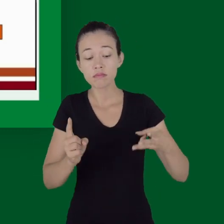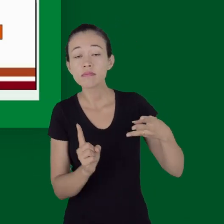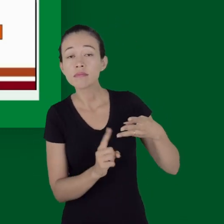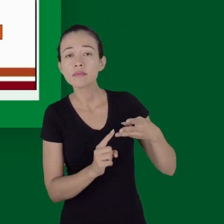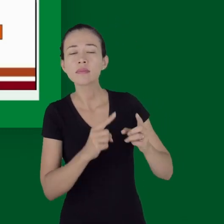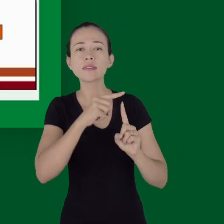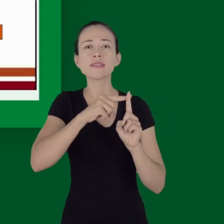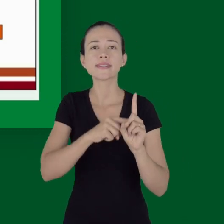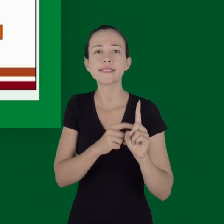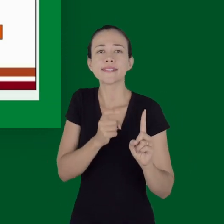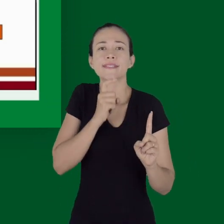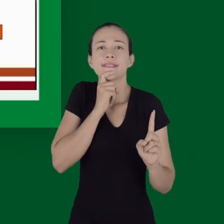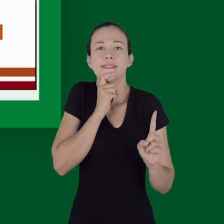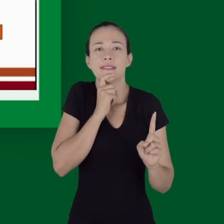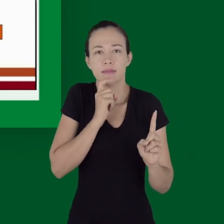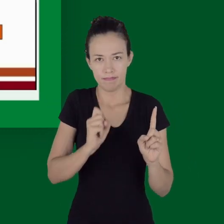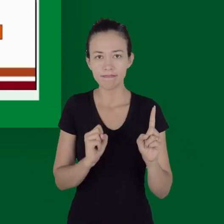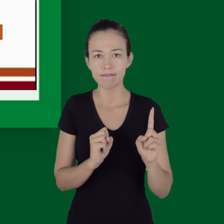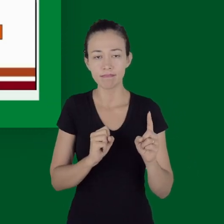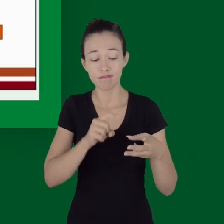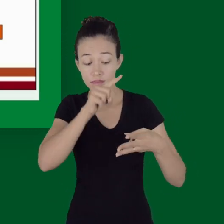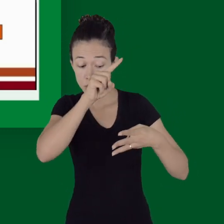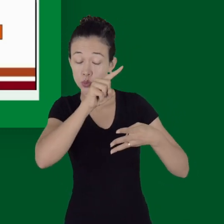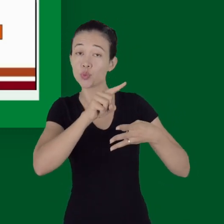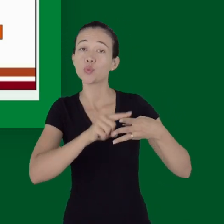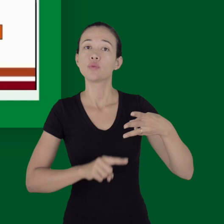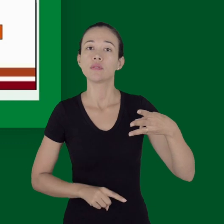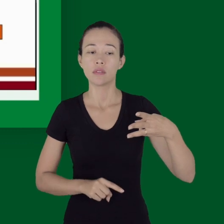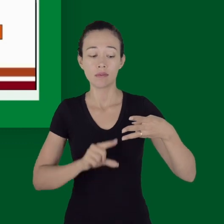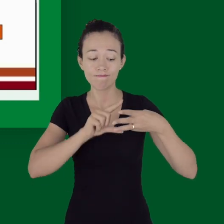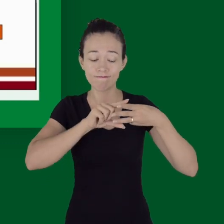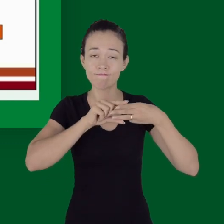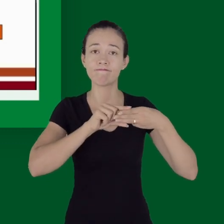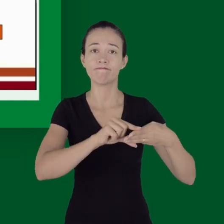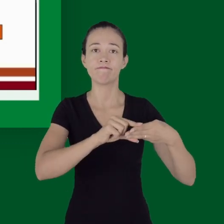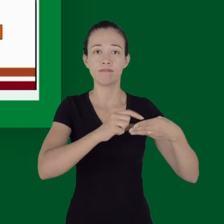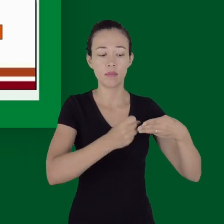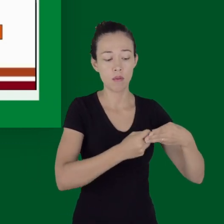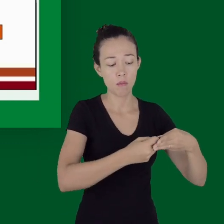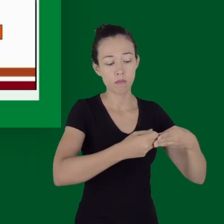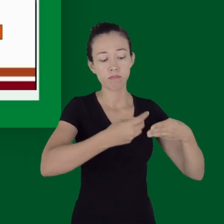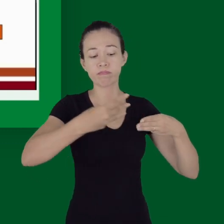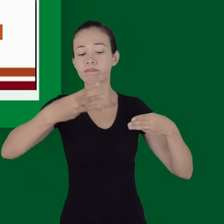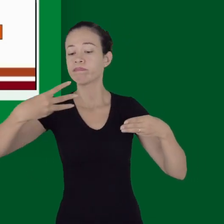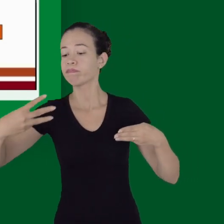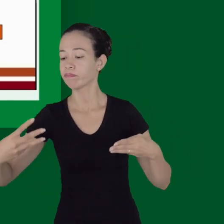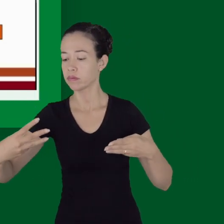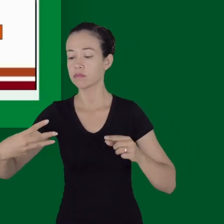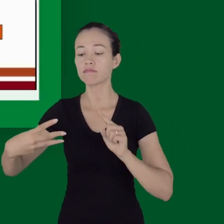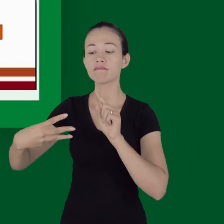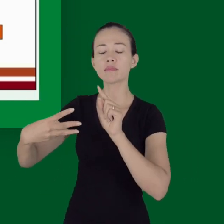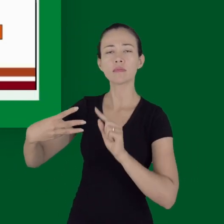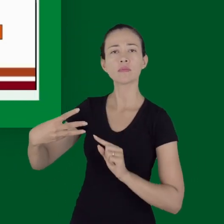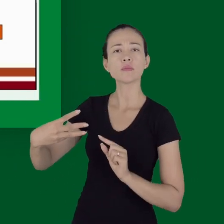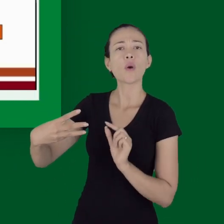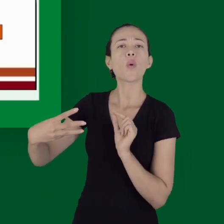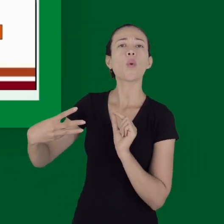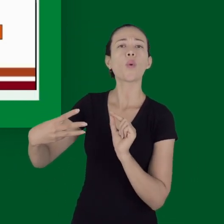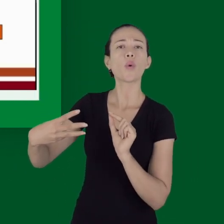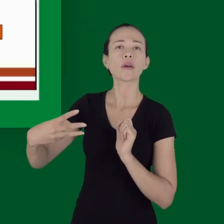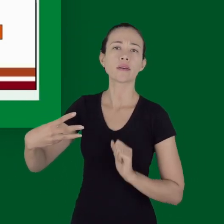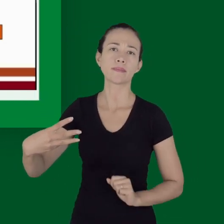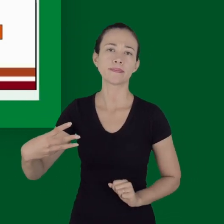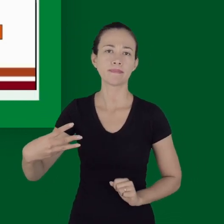hipotermia. Então, a hipotermia, a acidose metabólica e coagulopatia vão determinar esses três